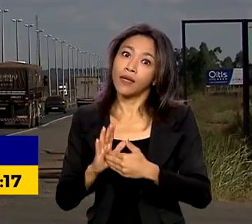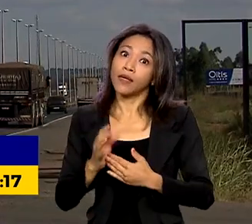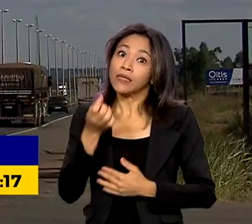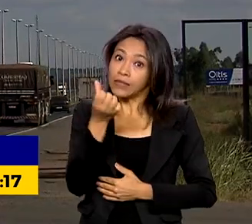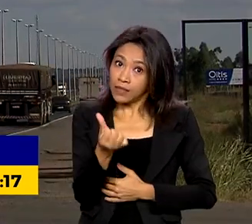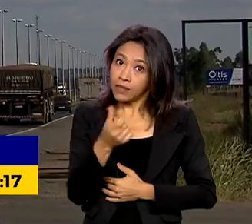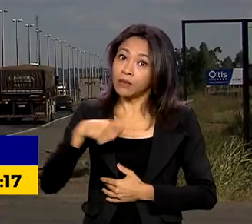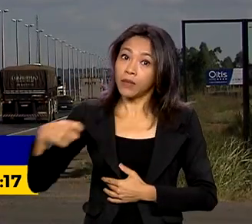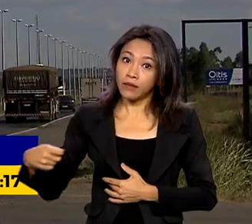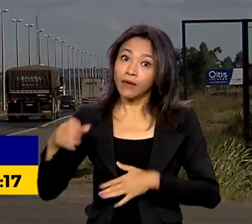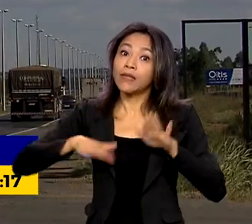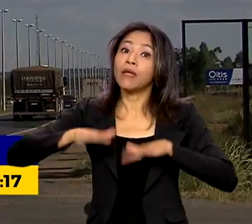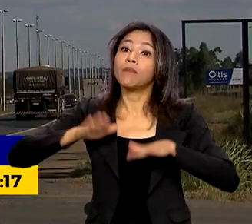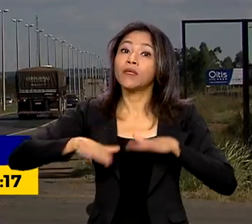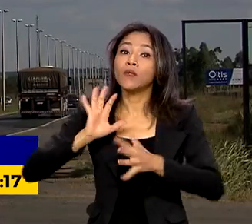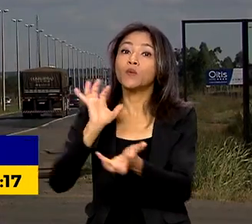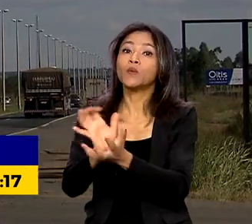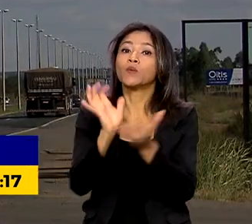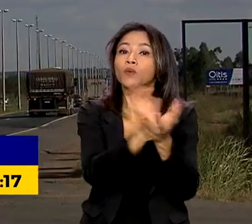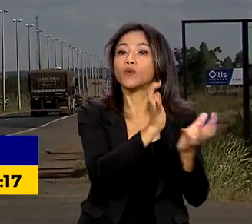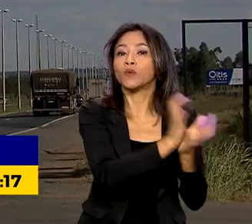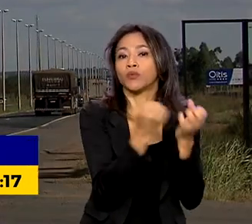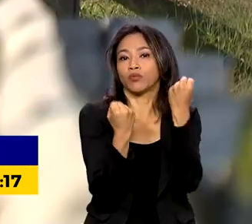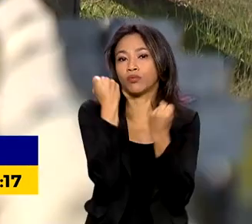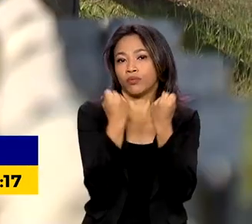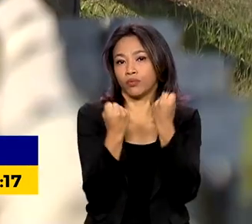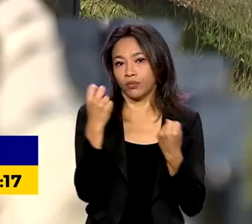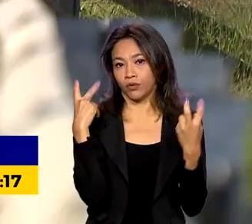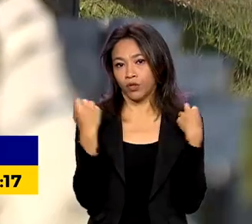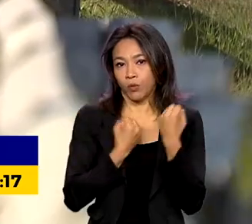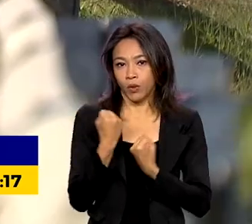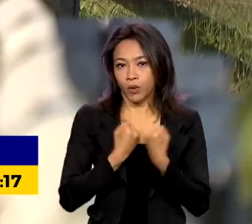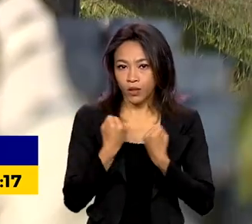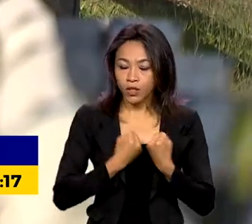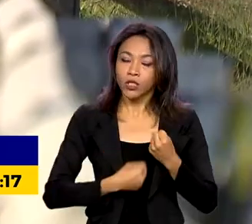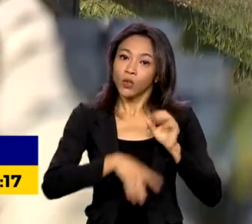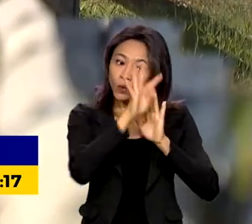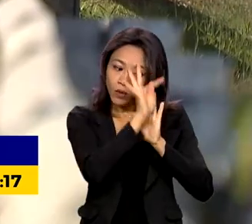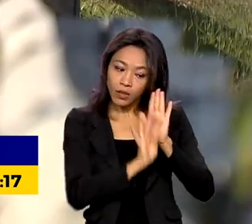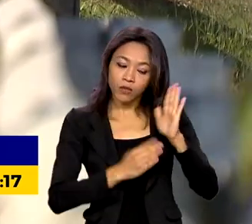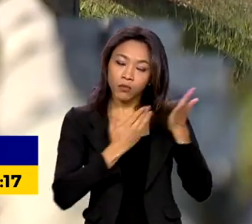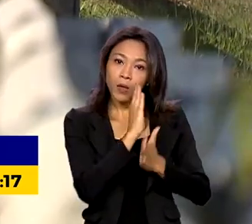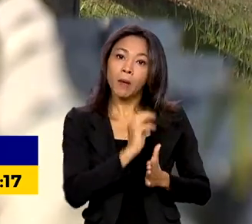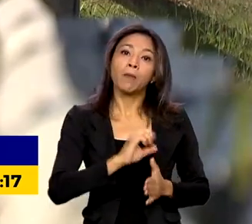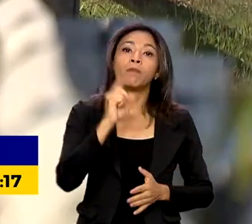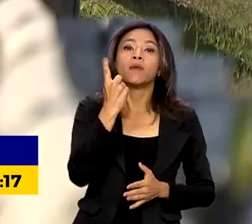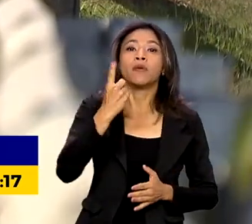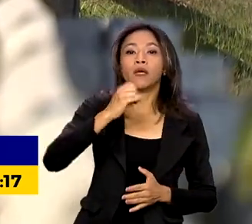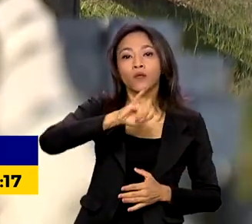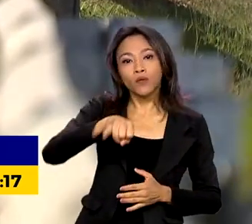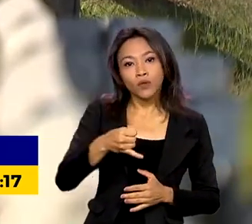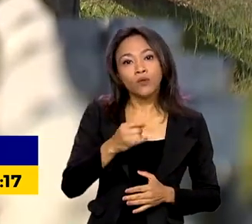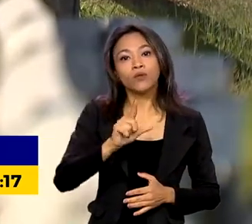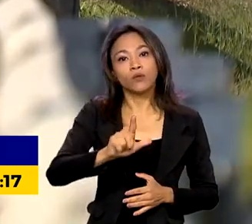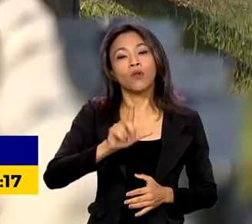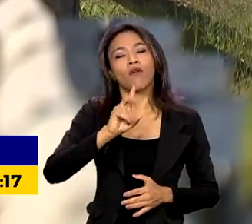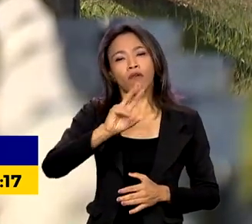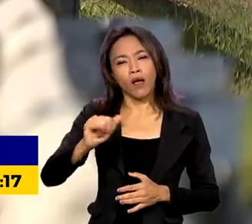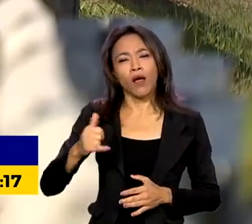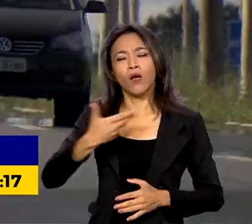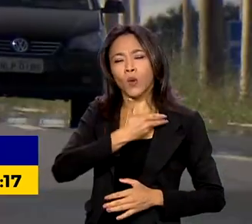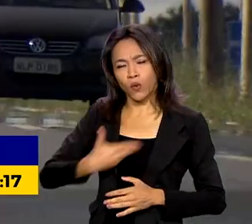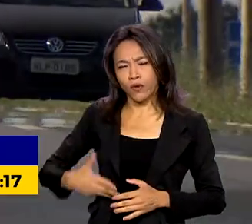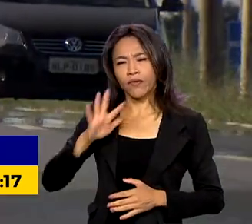categoria do motorista. Segundo o texto aprovado, a partir de 1º de julho, o governo federal vai apresentar um